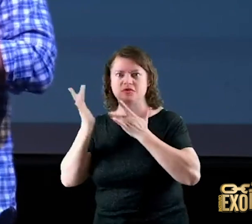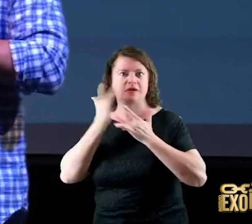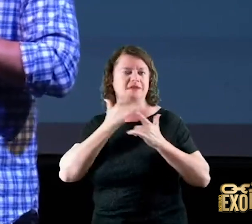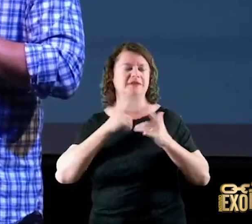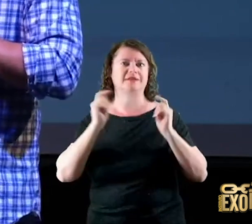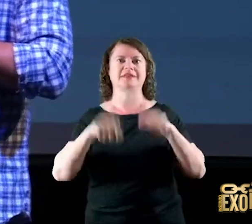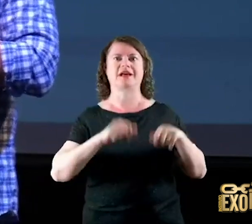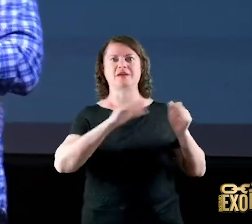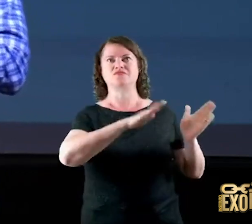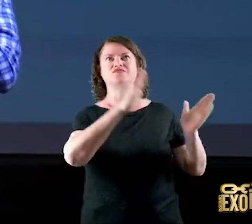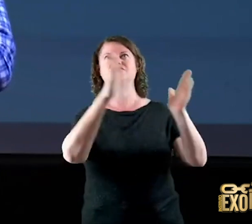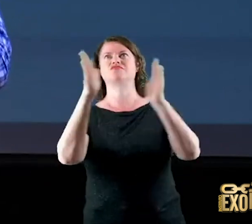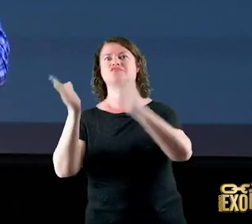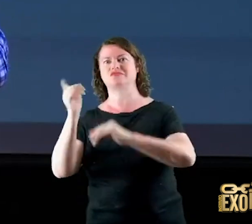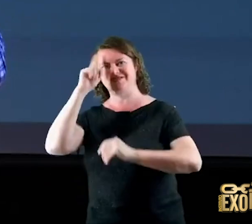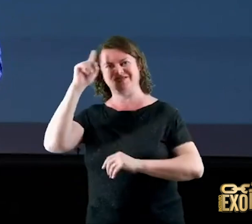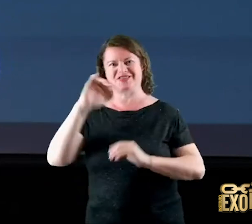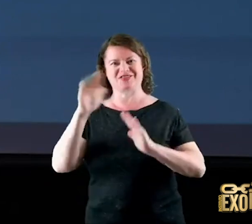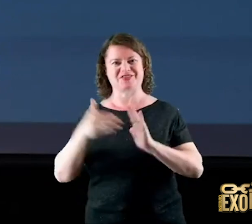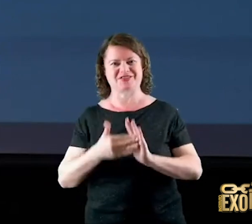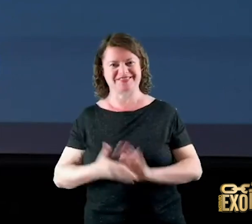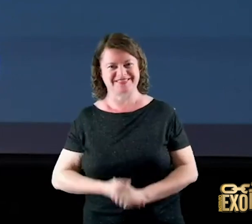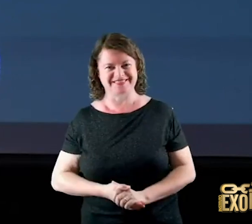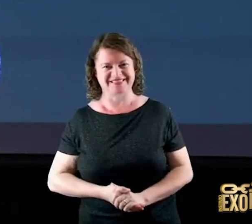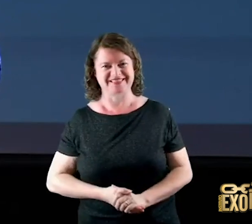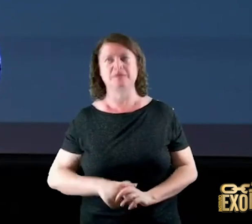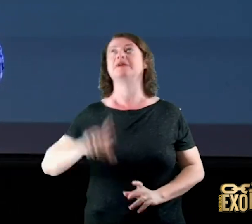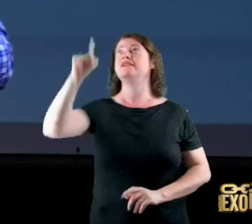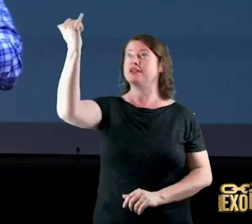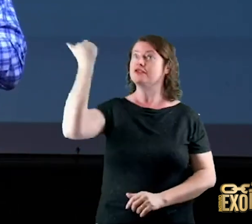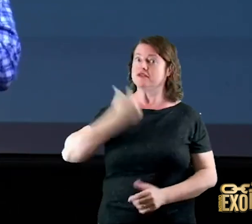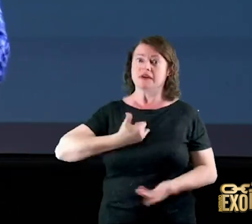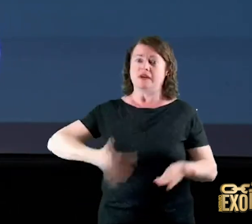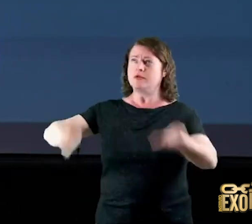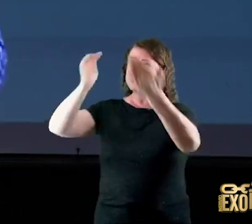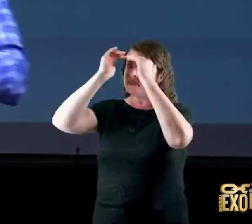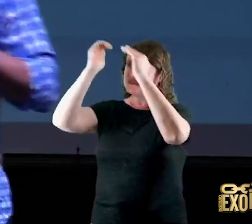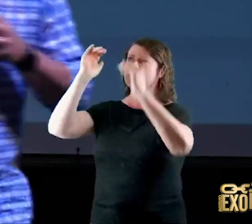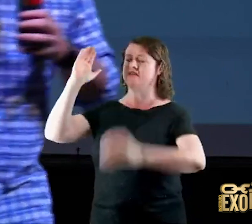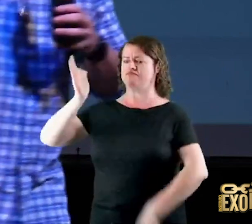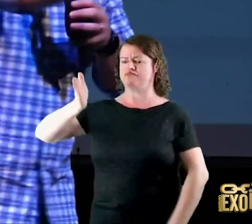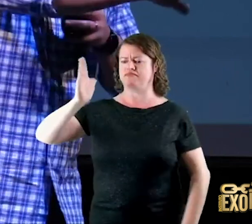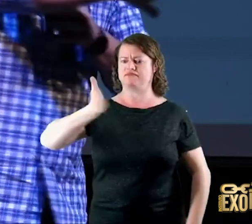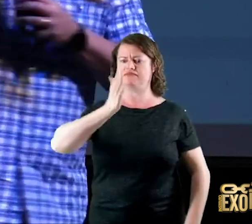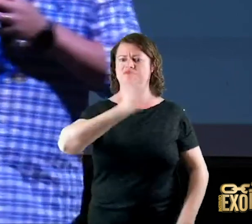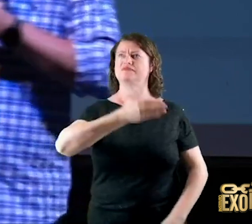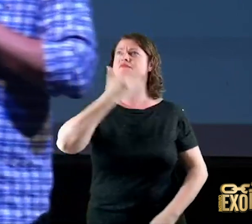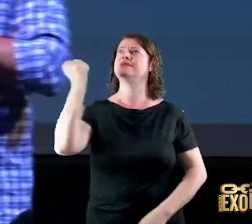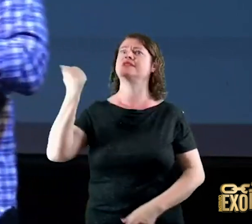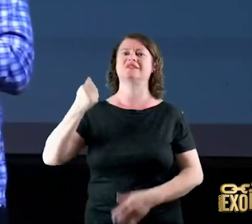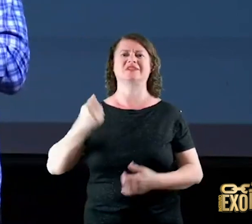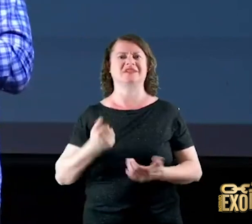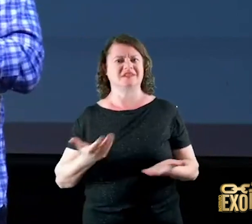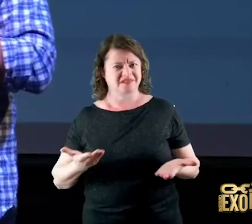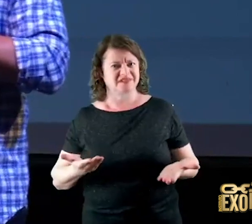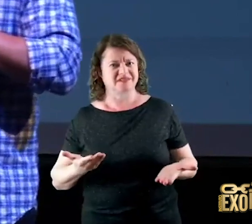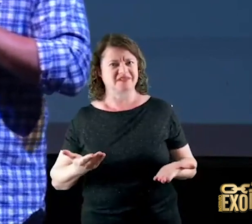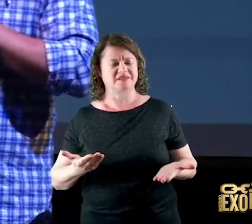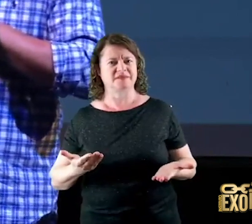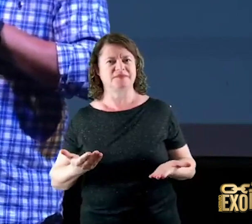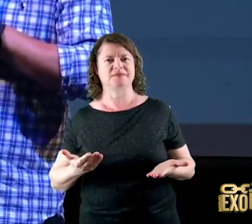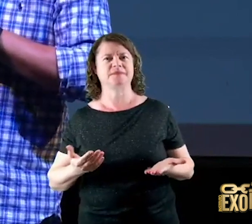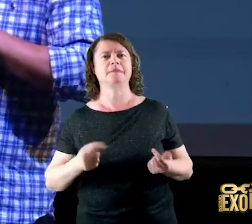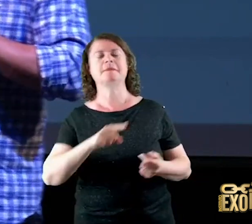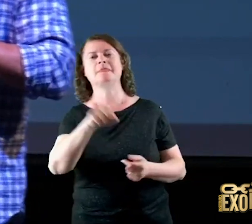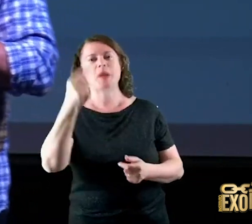é melhor do que o melhor sabor que você pode experimentar pensa assim no melhor sabor que você pode experimentar na vida então